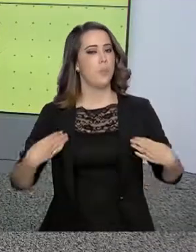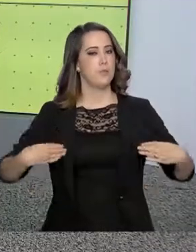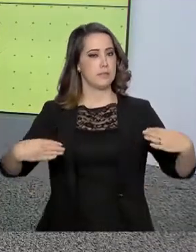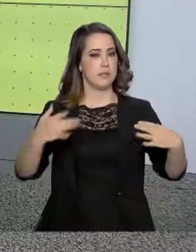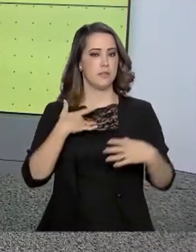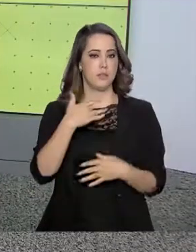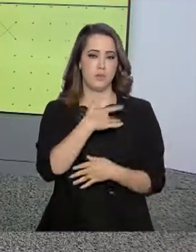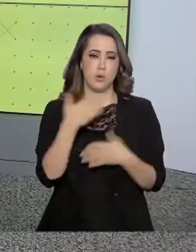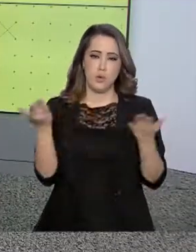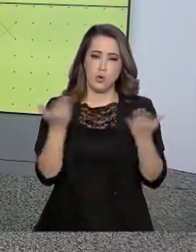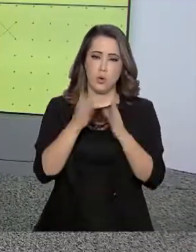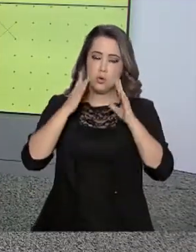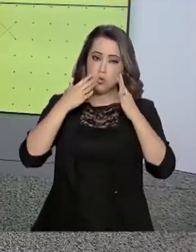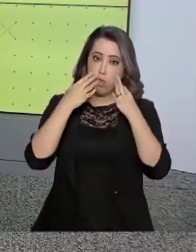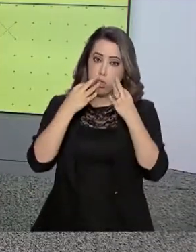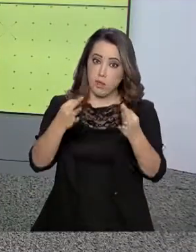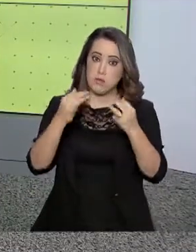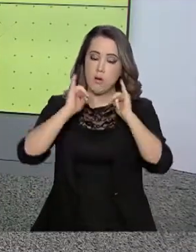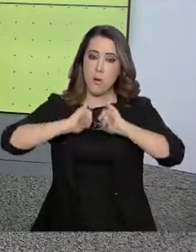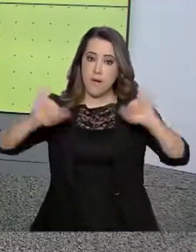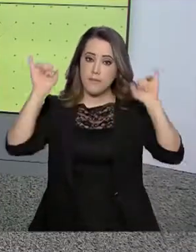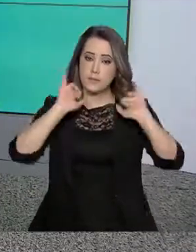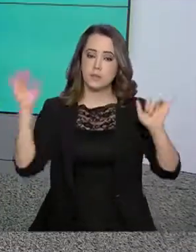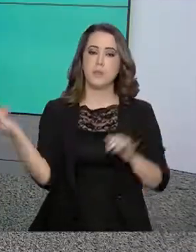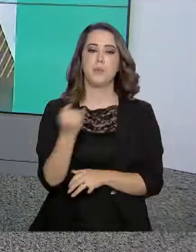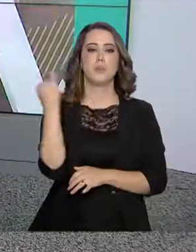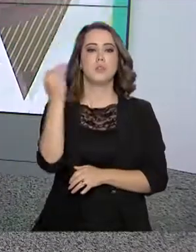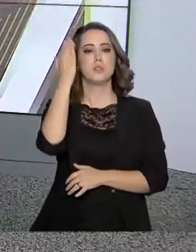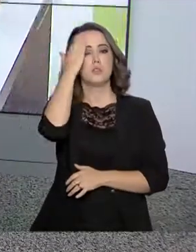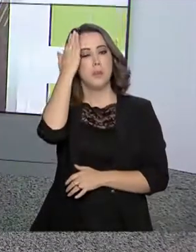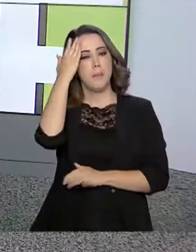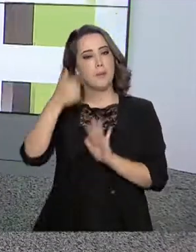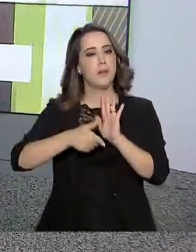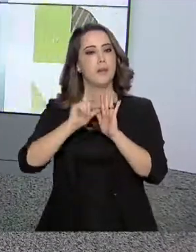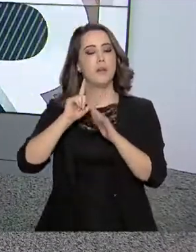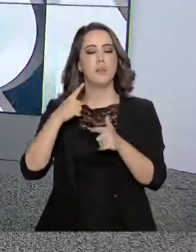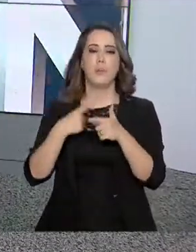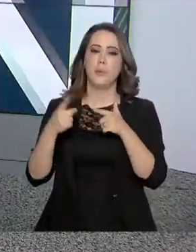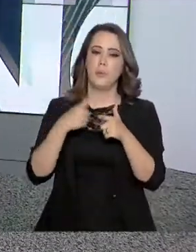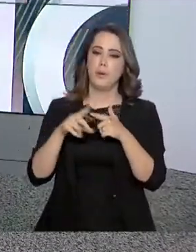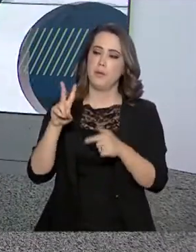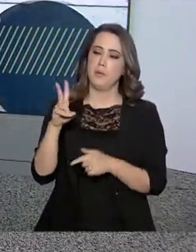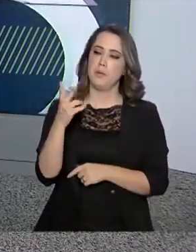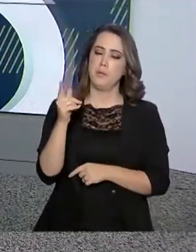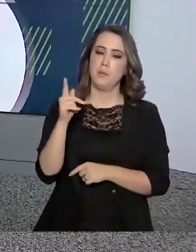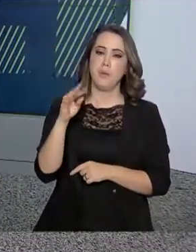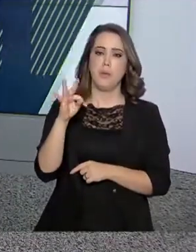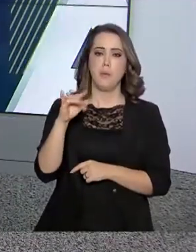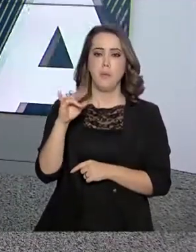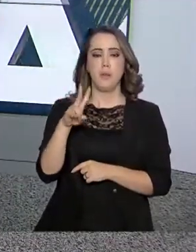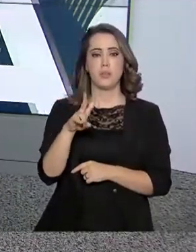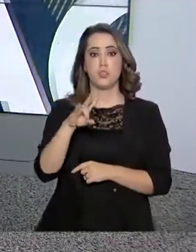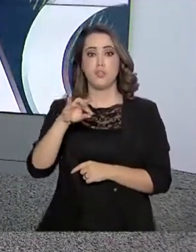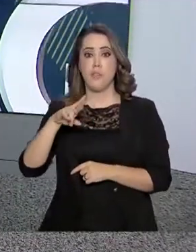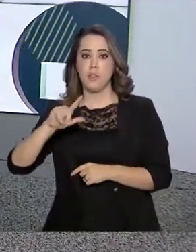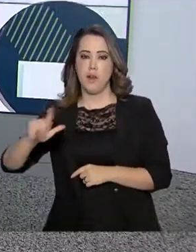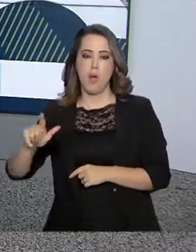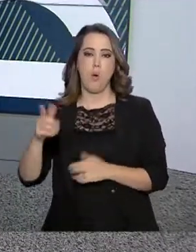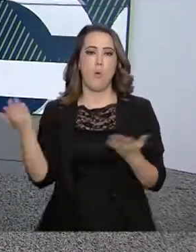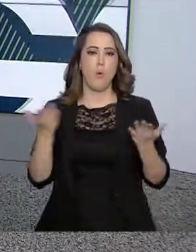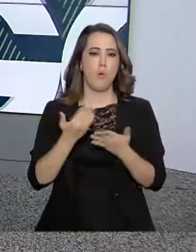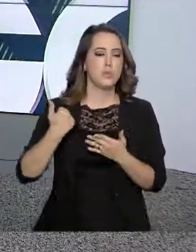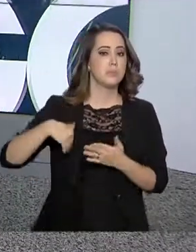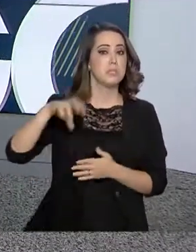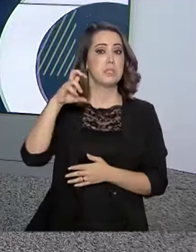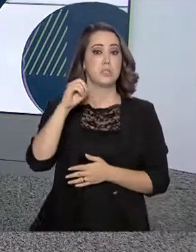Saúde fez hoje um alerta para a importância do diagnóstico e tratamento das hepatites virais. Atualmente, mais de